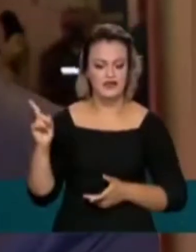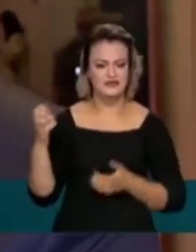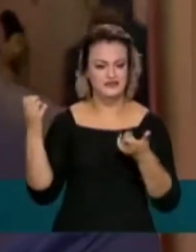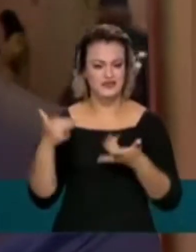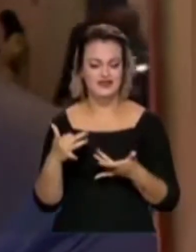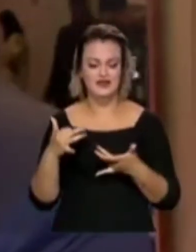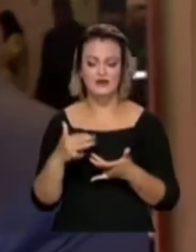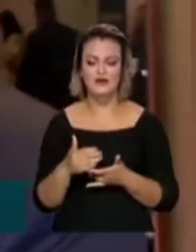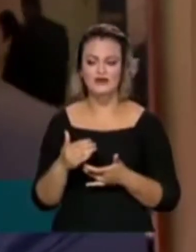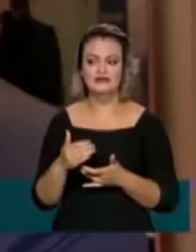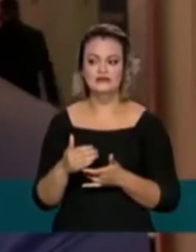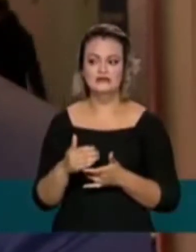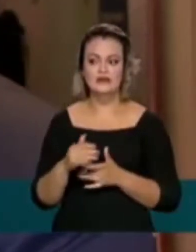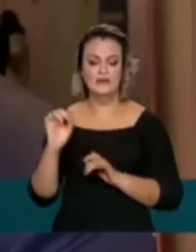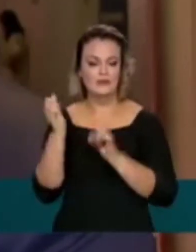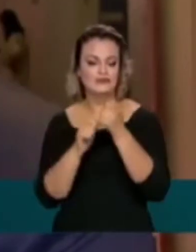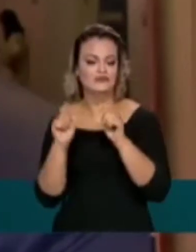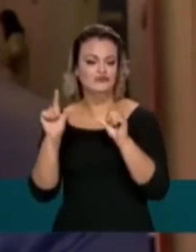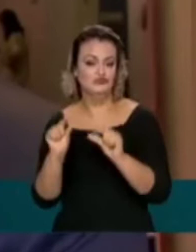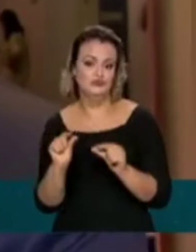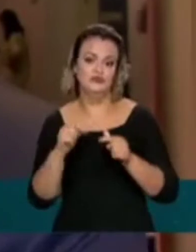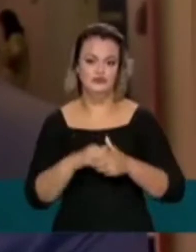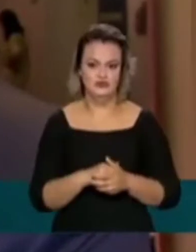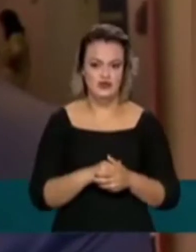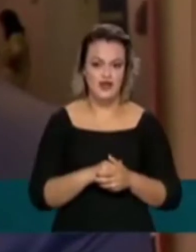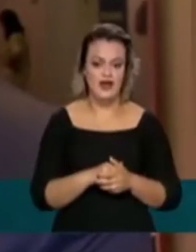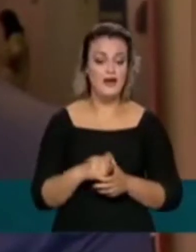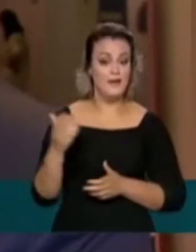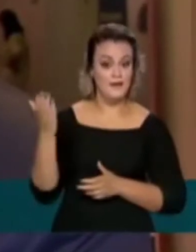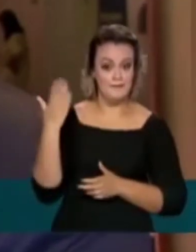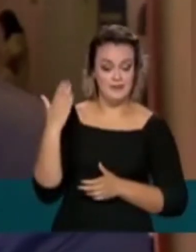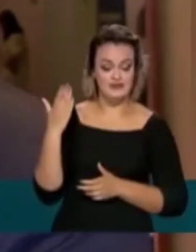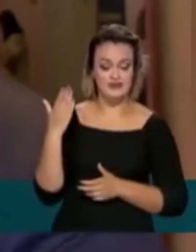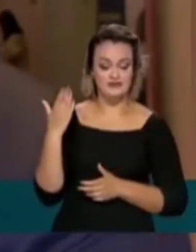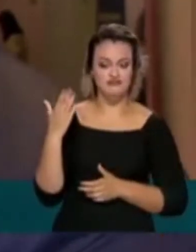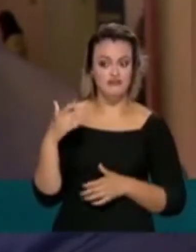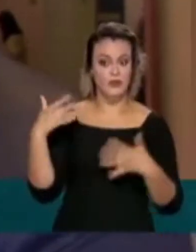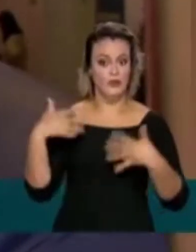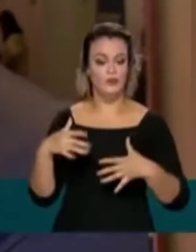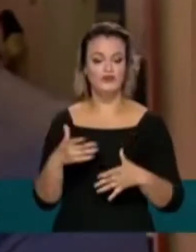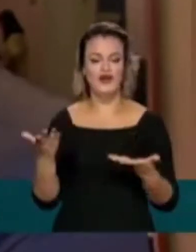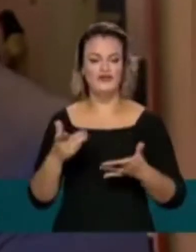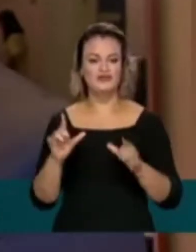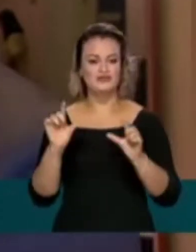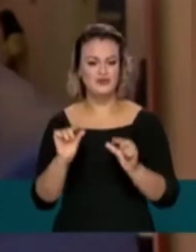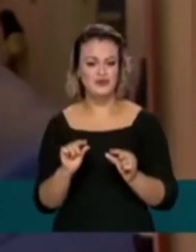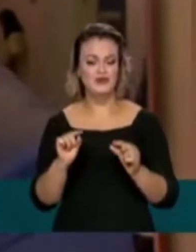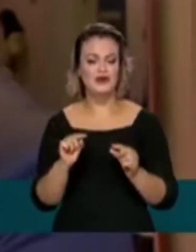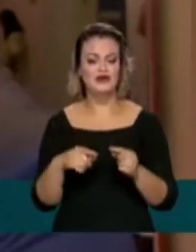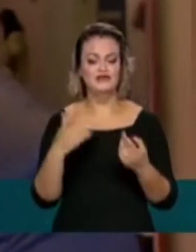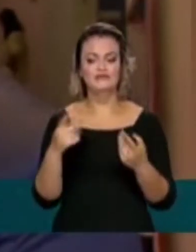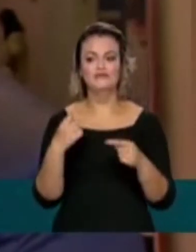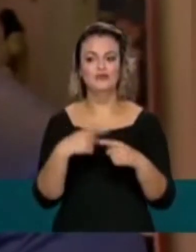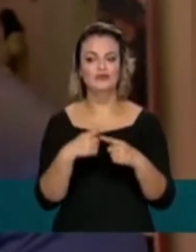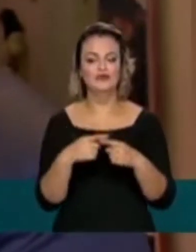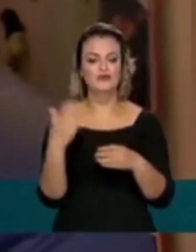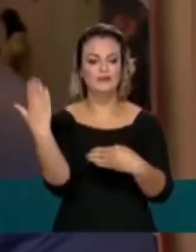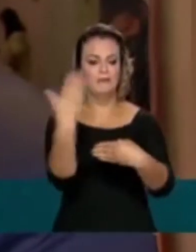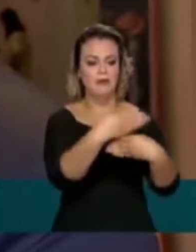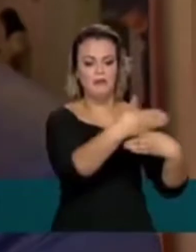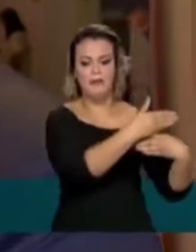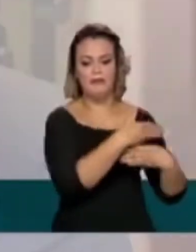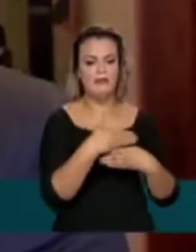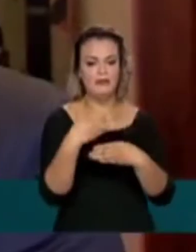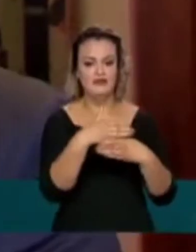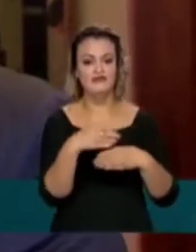demanda. Aquela demanda que foi reduzida foi também impactada pelos lockdowns que afetaram os